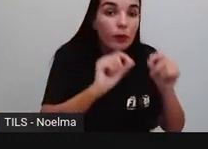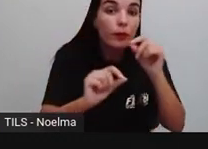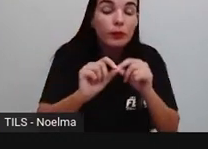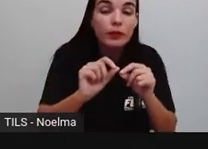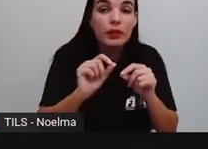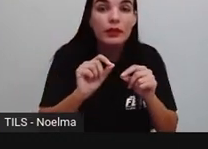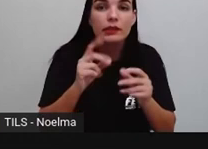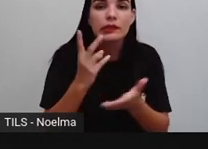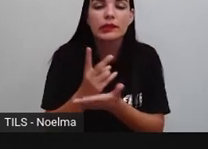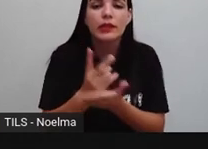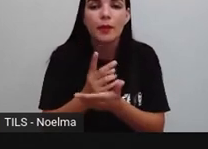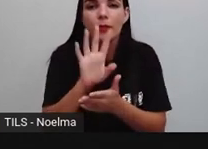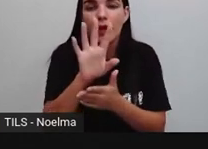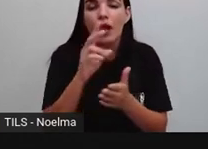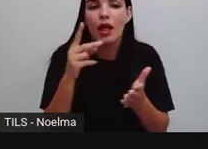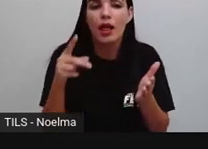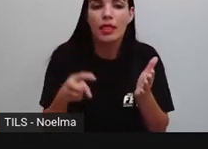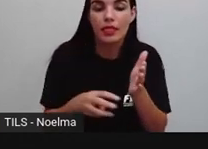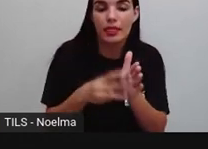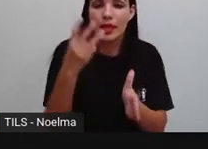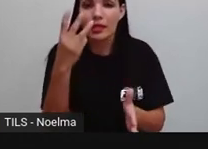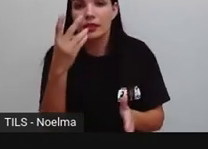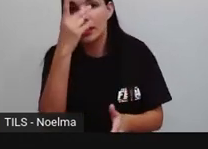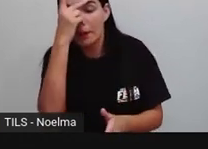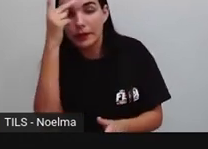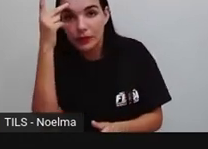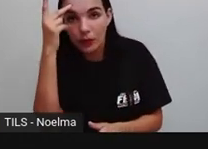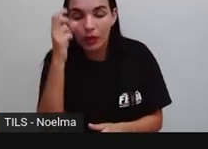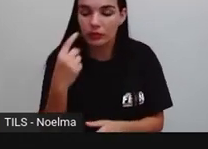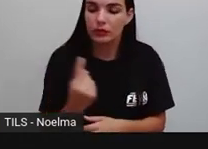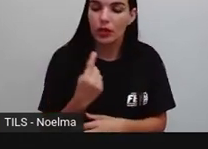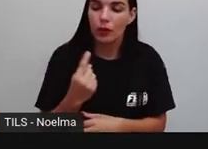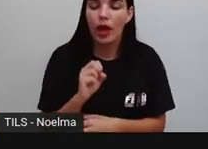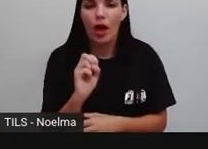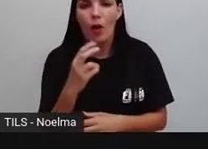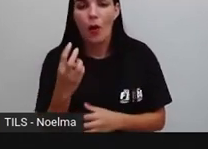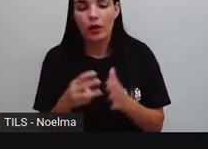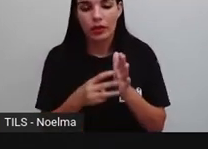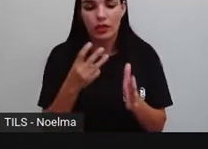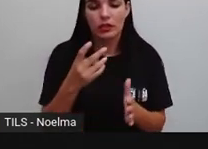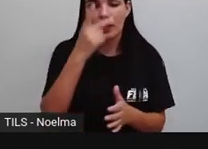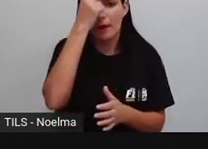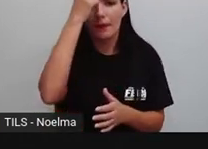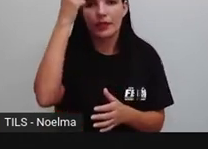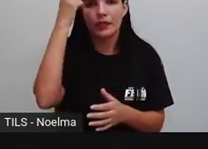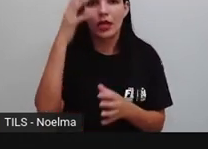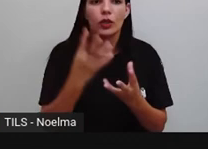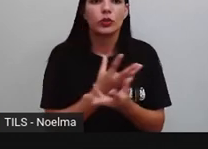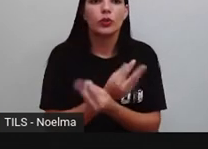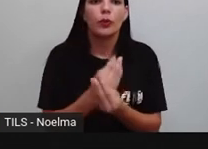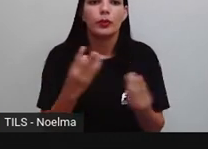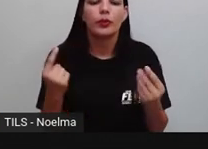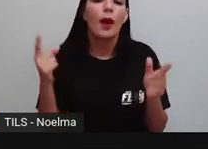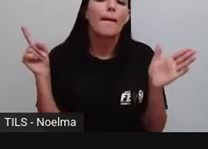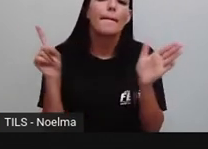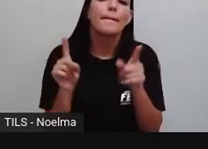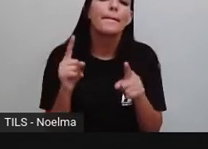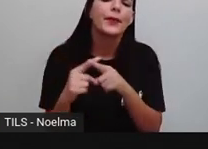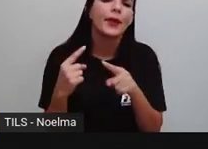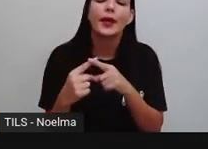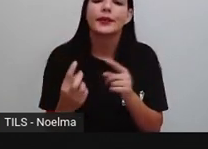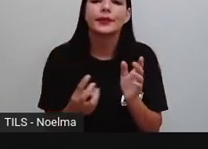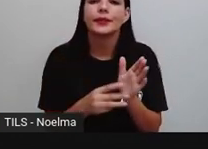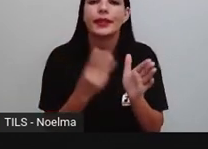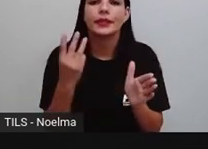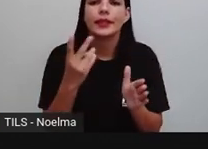Ou na terceira pessoa do singular, ou na terceira pessoa do plural. Por que terceira pessoa?